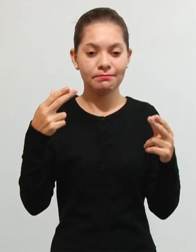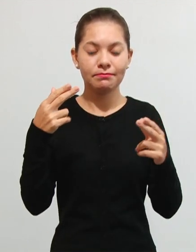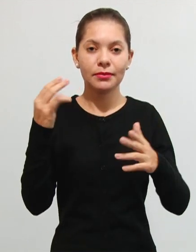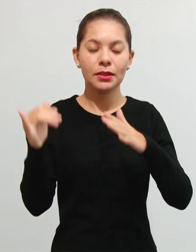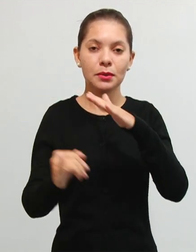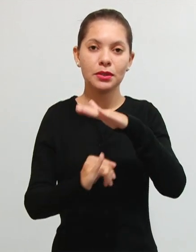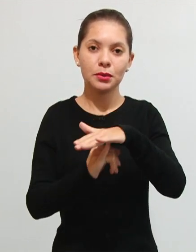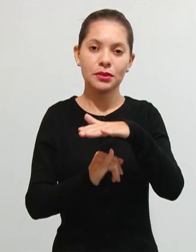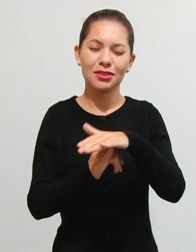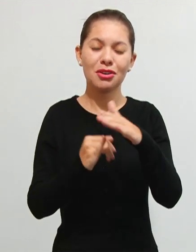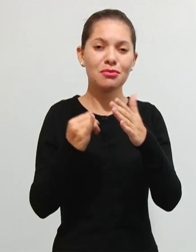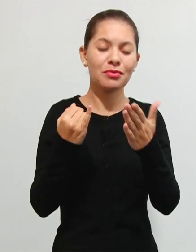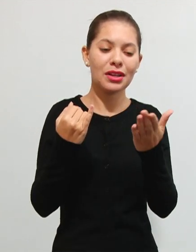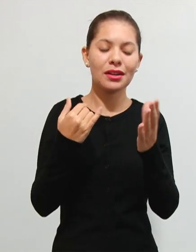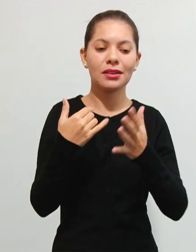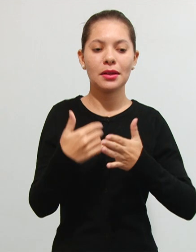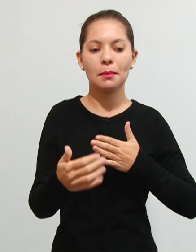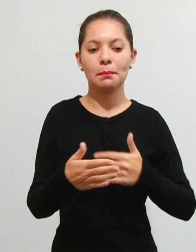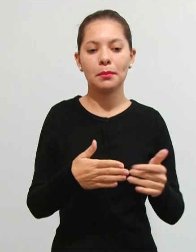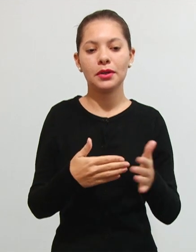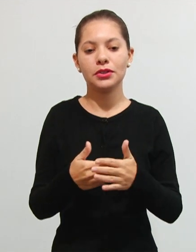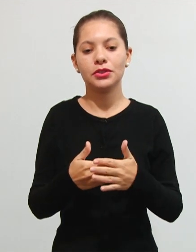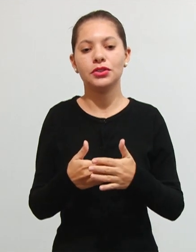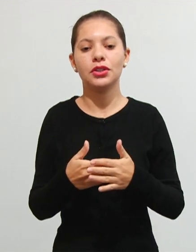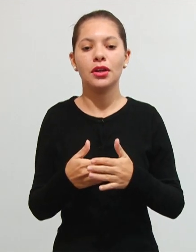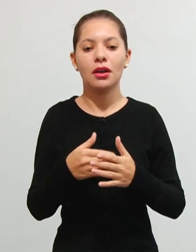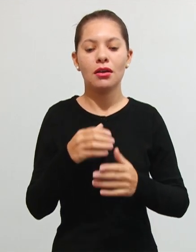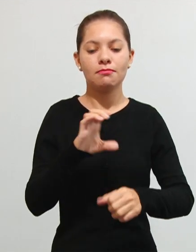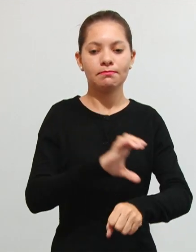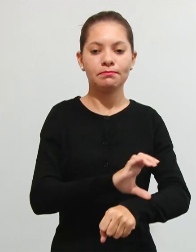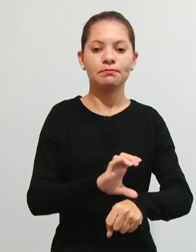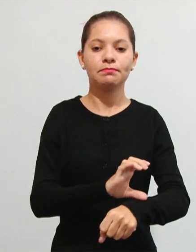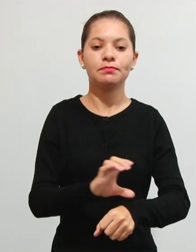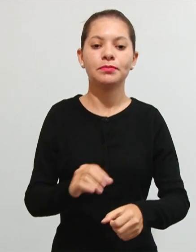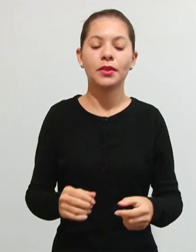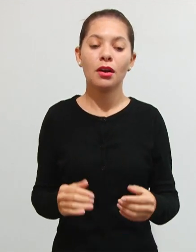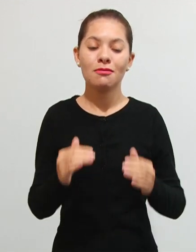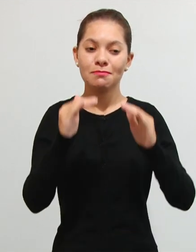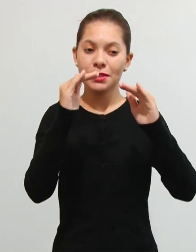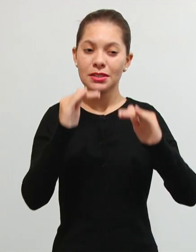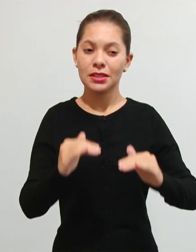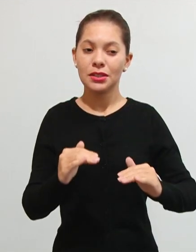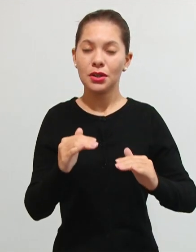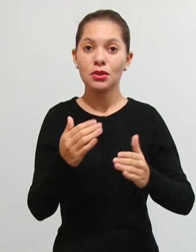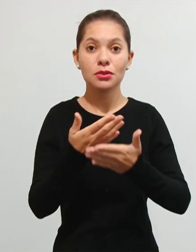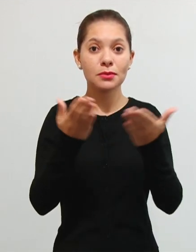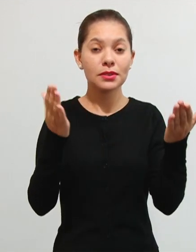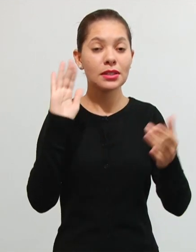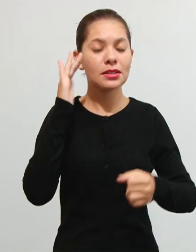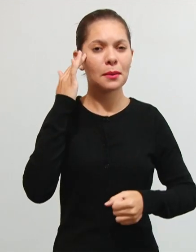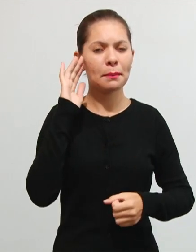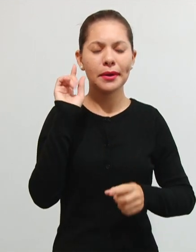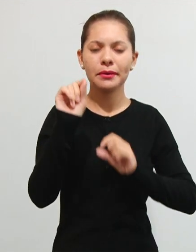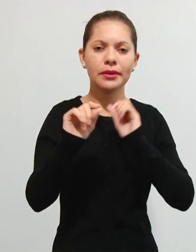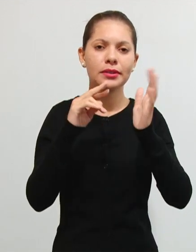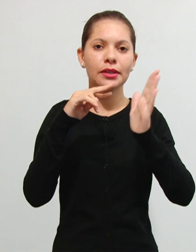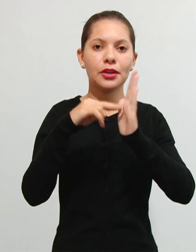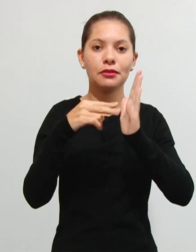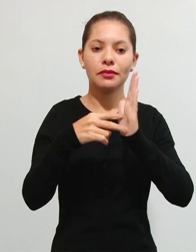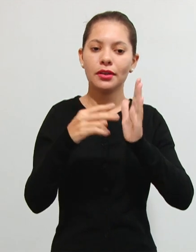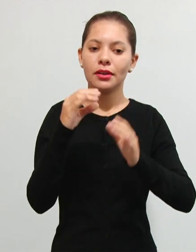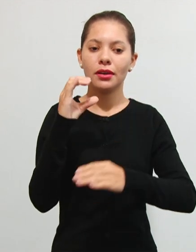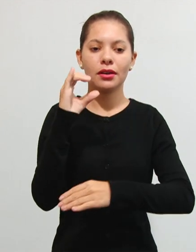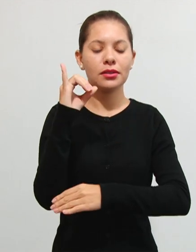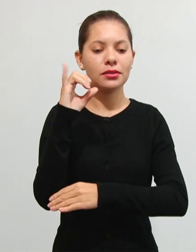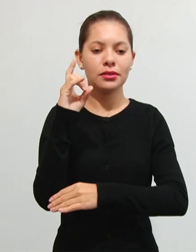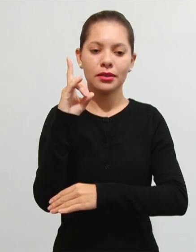depende de pontual manobra constitucional tá então isso aqui é só para você saber o que é a CID né a gente vê muito aí